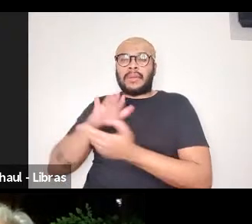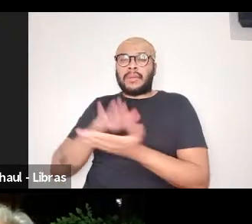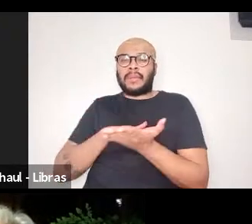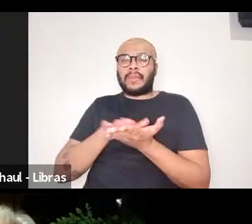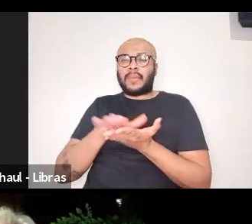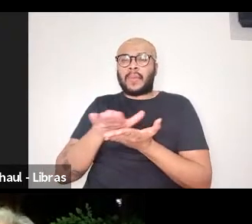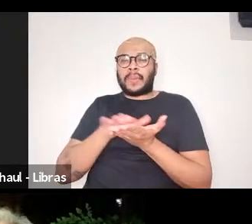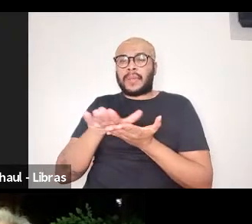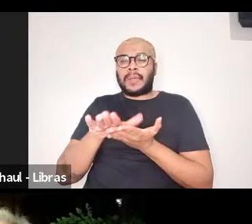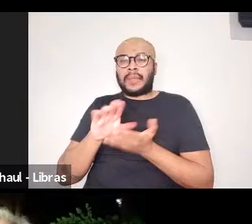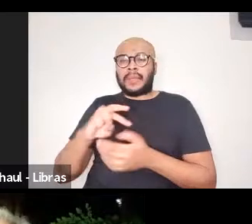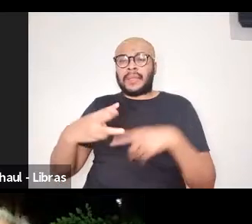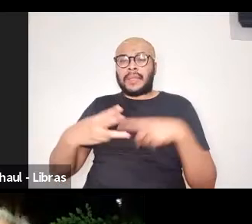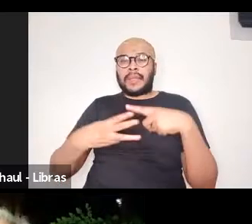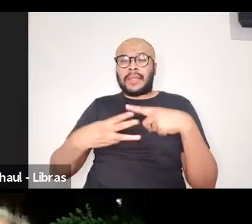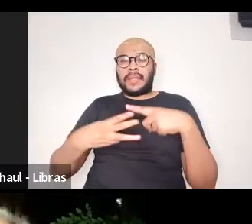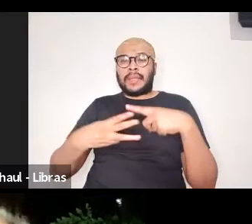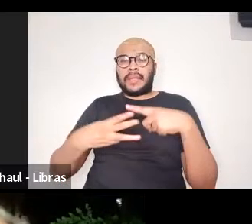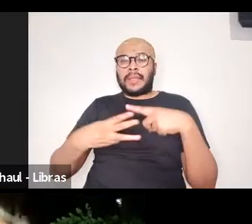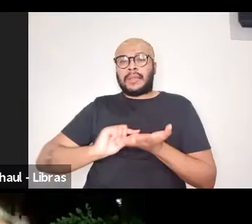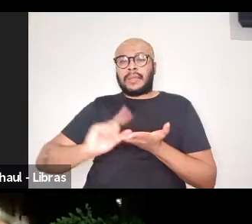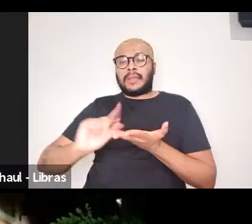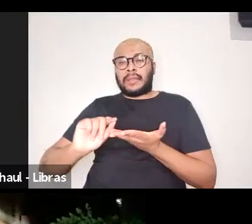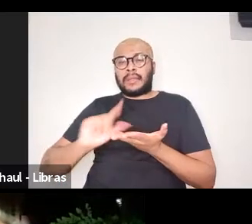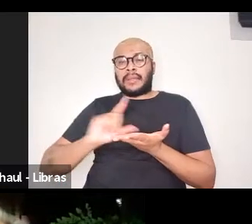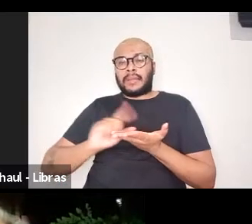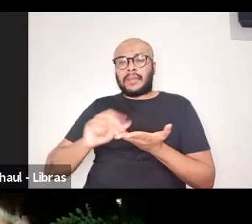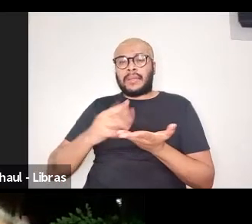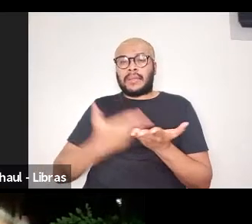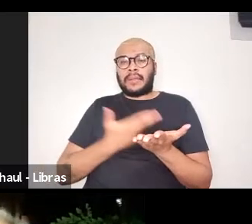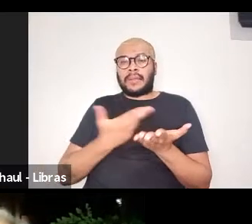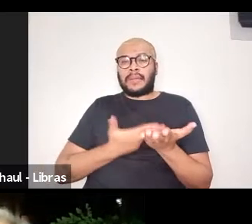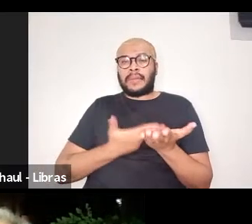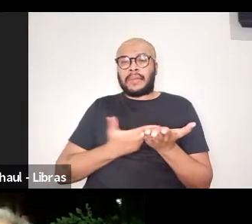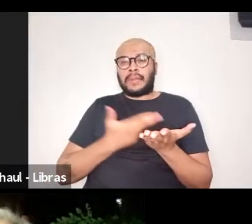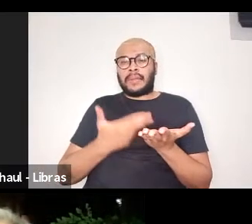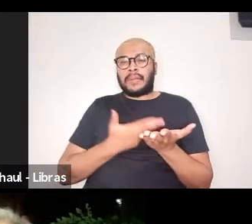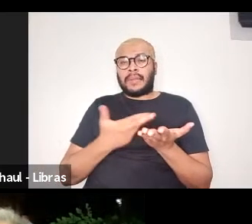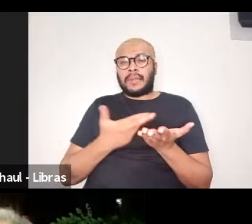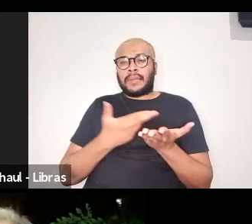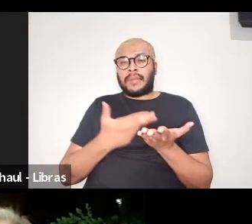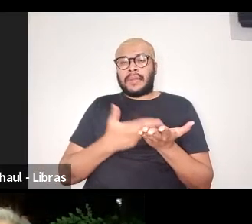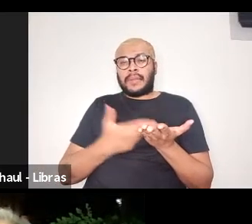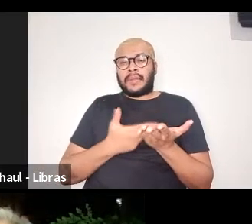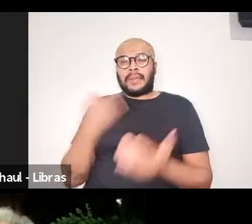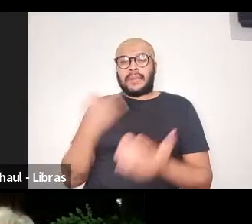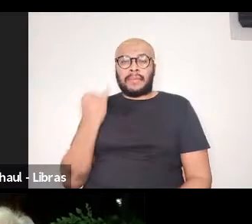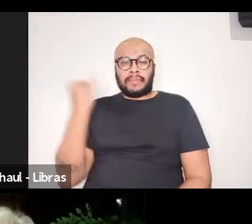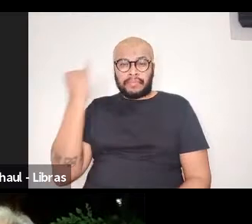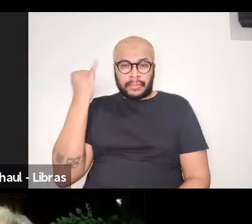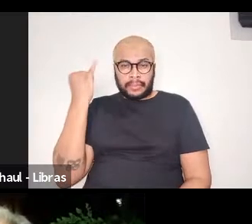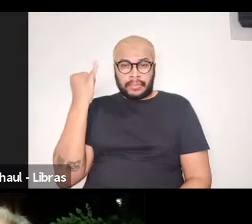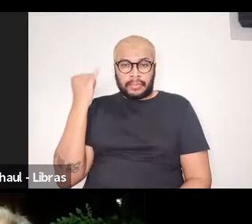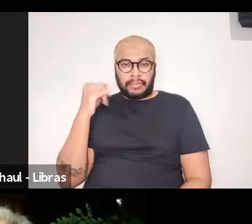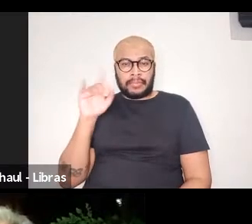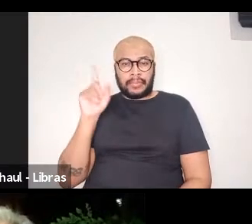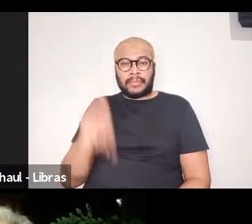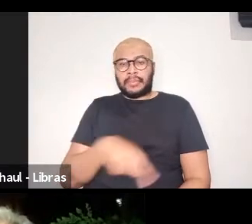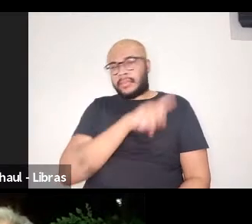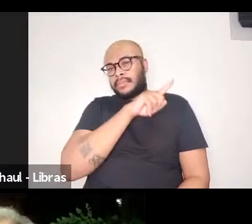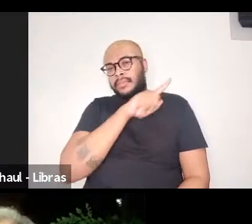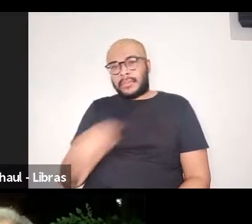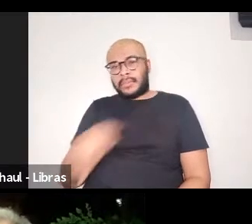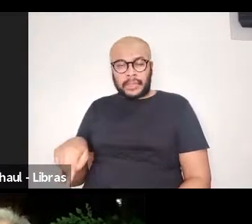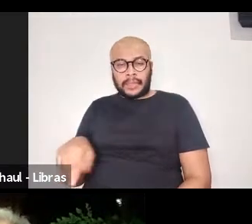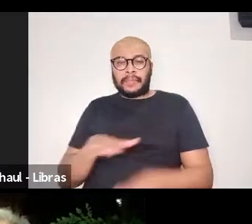artigos em as revistas de fator de impacto muito alto. Cancelaram